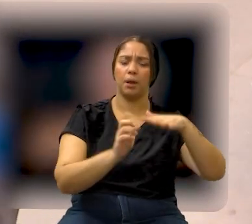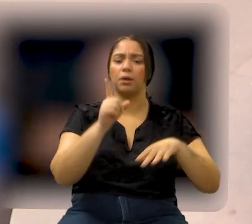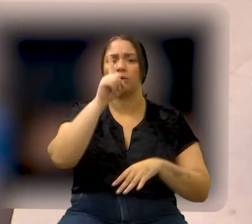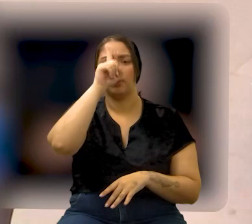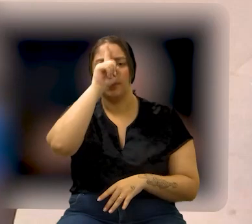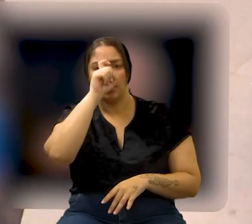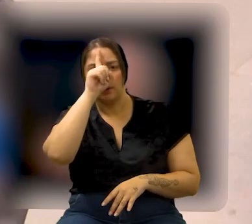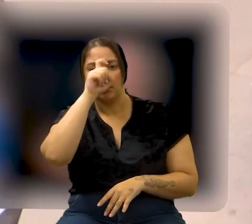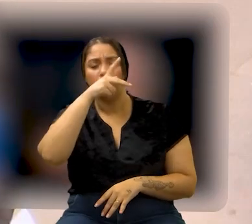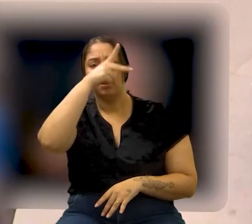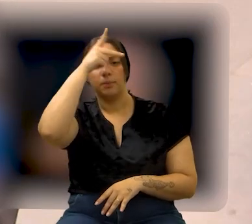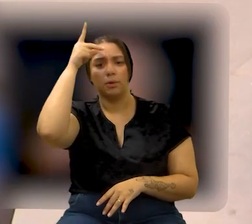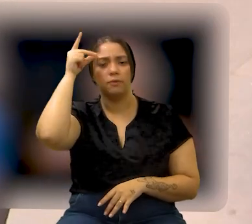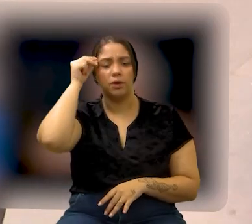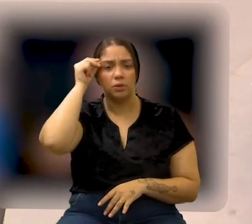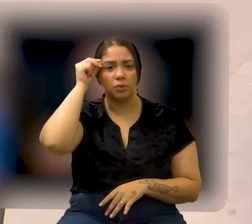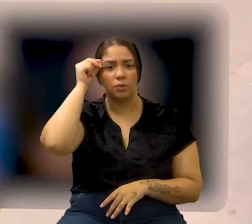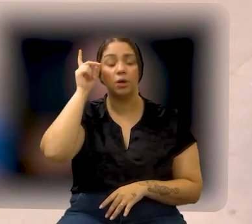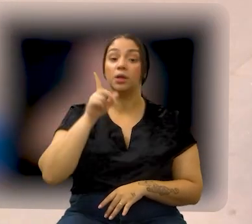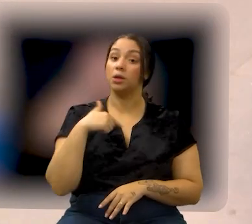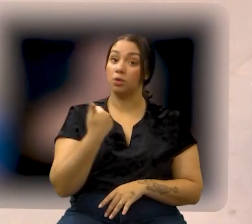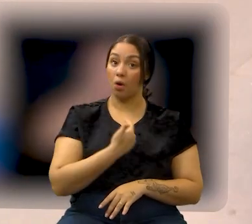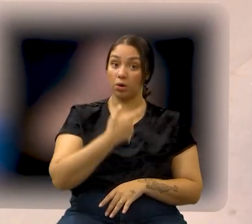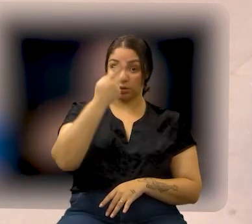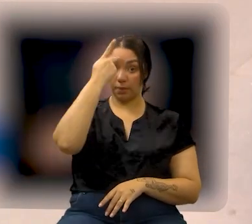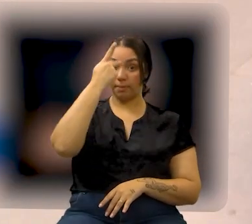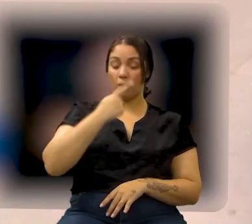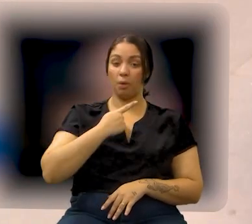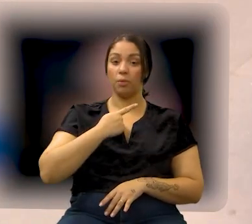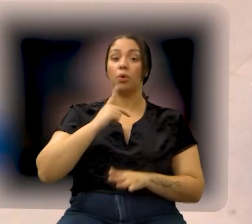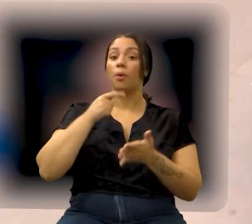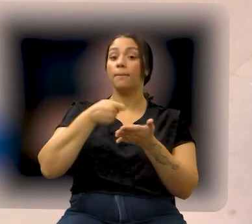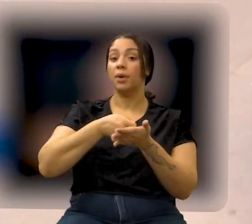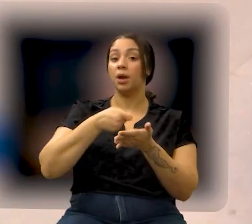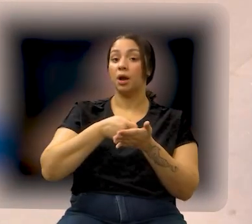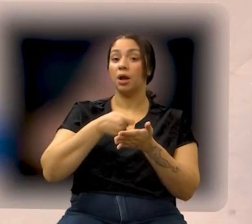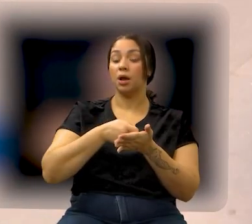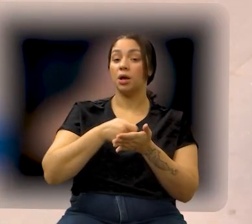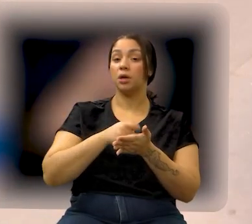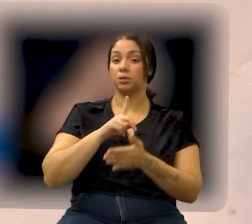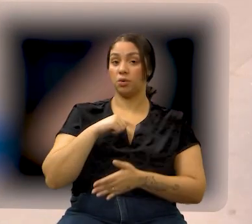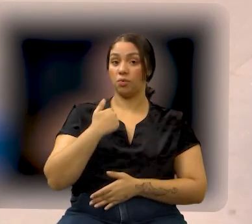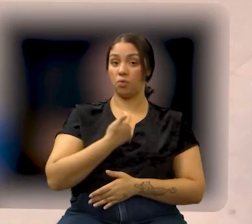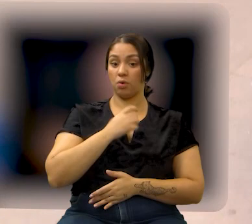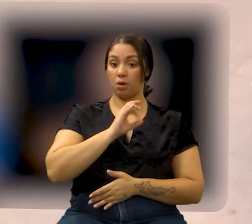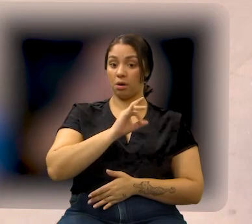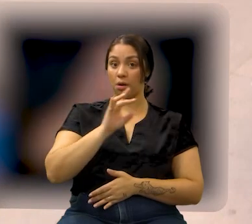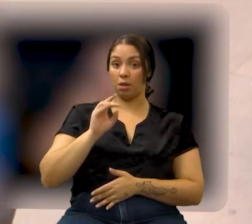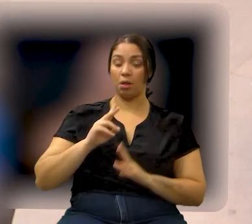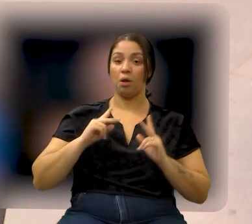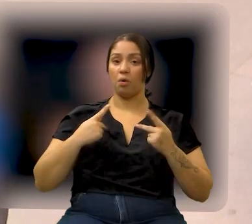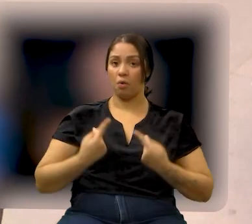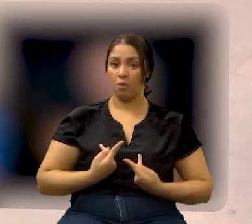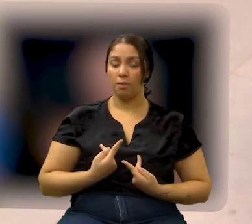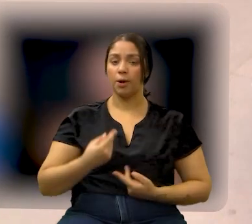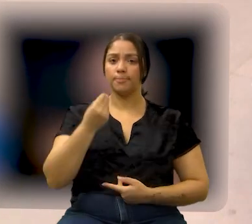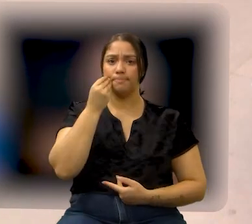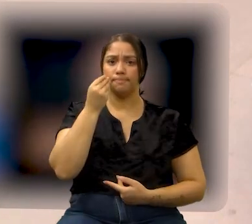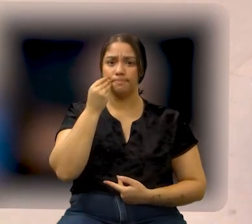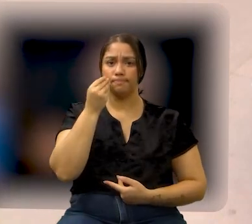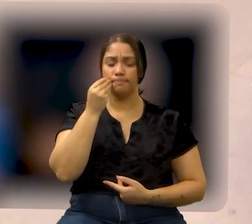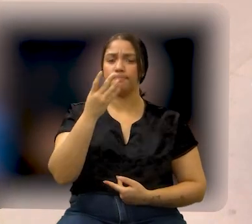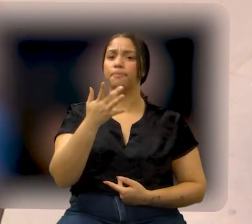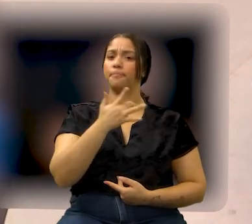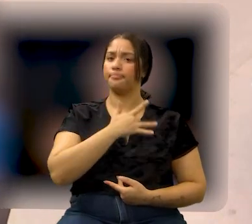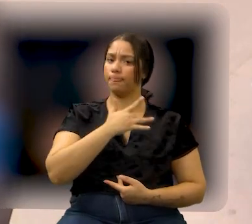de empresas, dos hospitais, das prefeituras e nós próprios, que eu acho que é obrigação de cada ser humano buscar sua